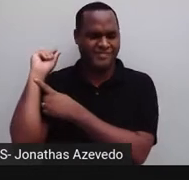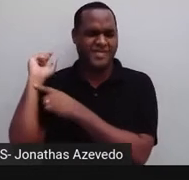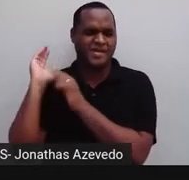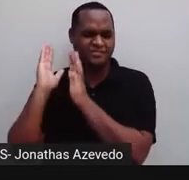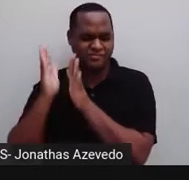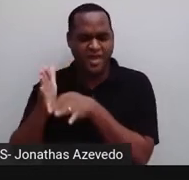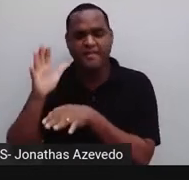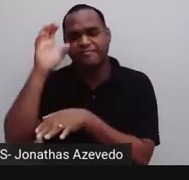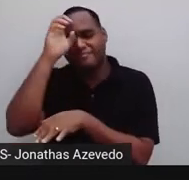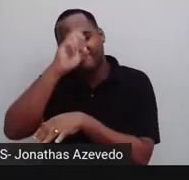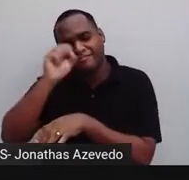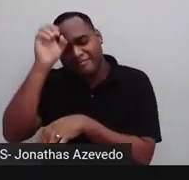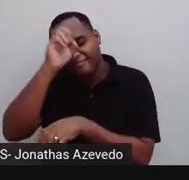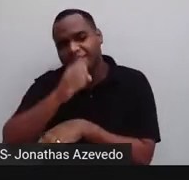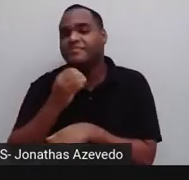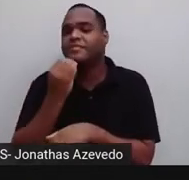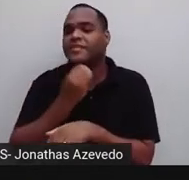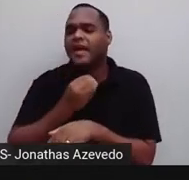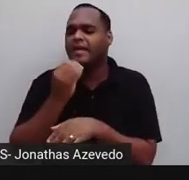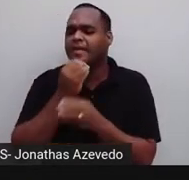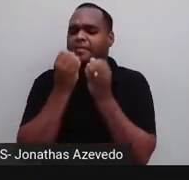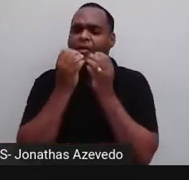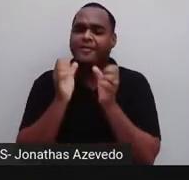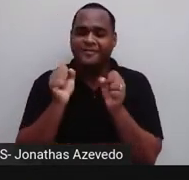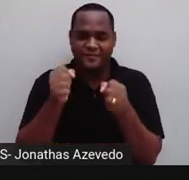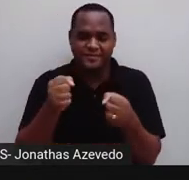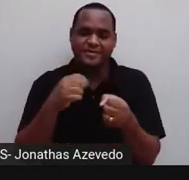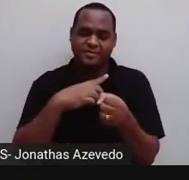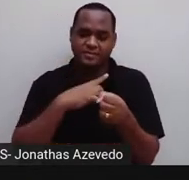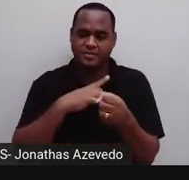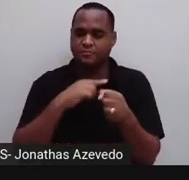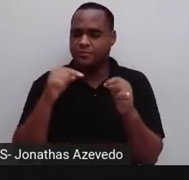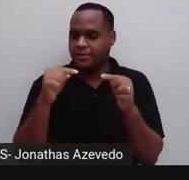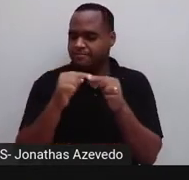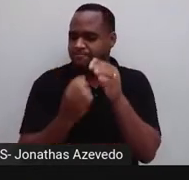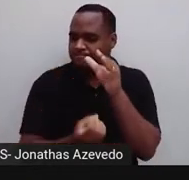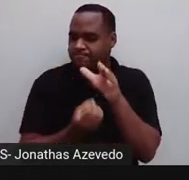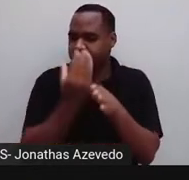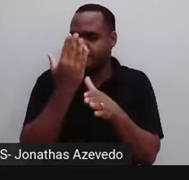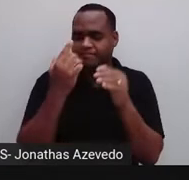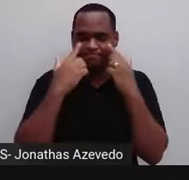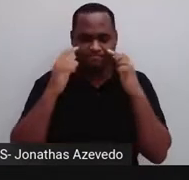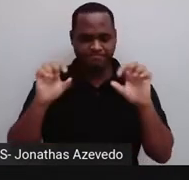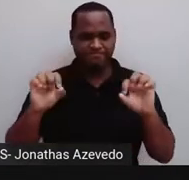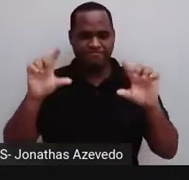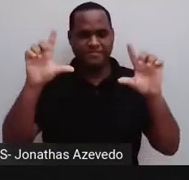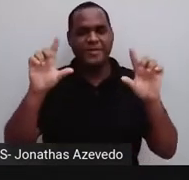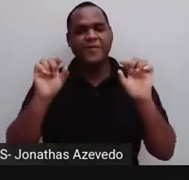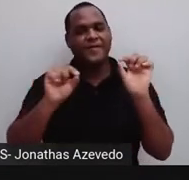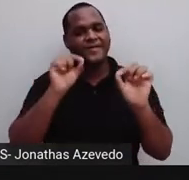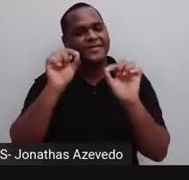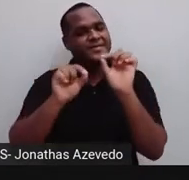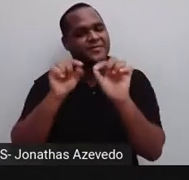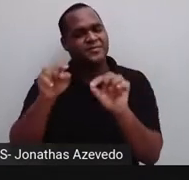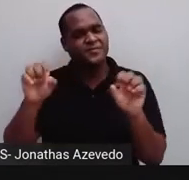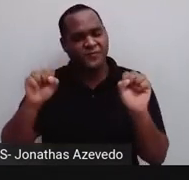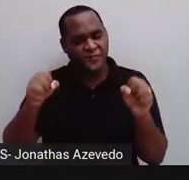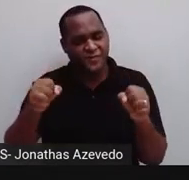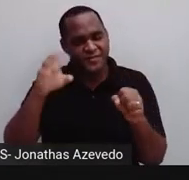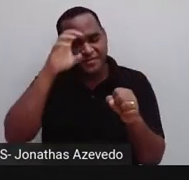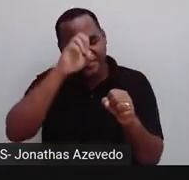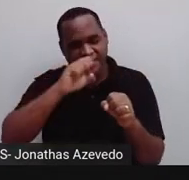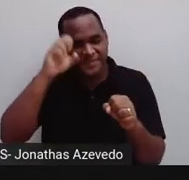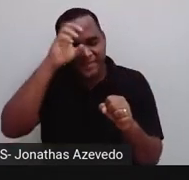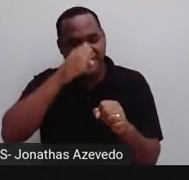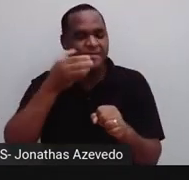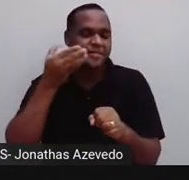teve a oportunidade de estar por aqui, a gente sempre aparecia nessa tela com vamos aprender. Aqui